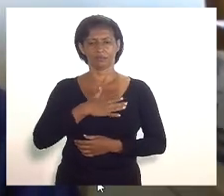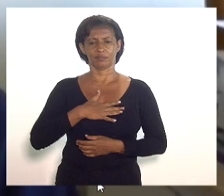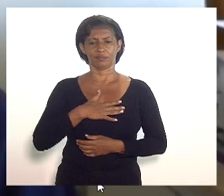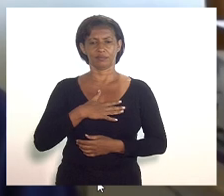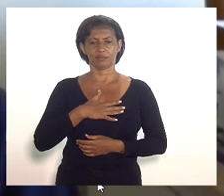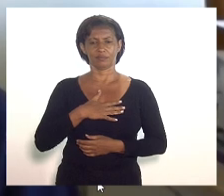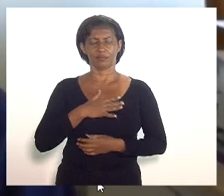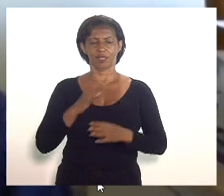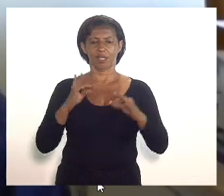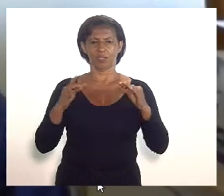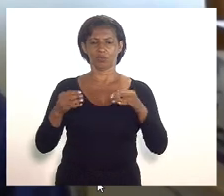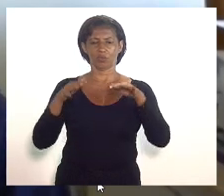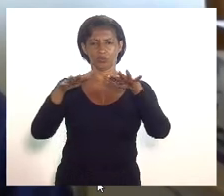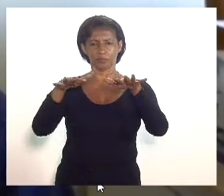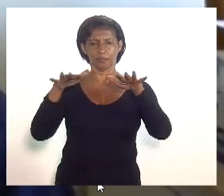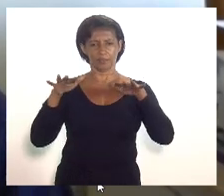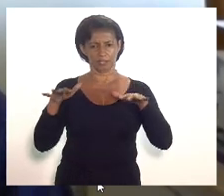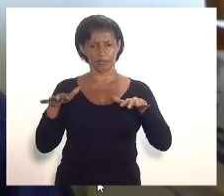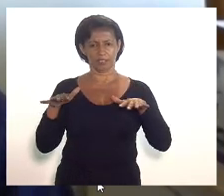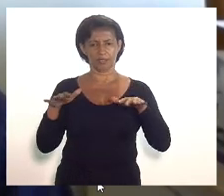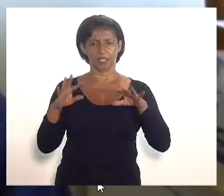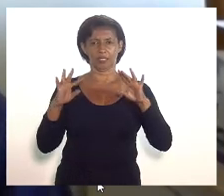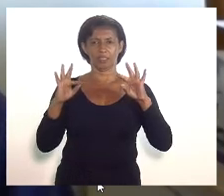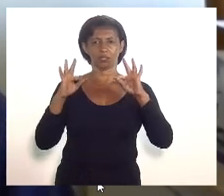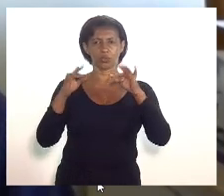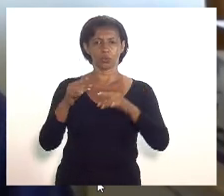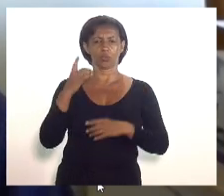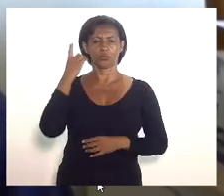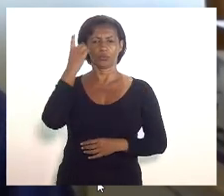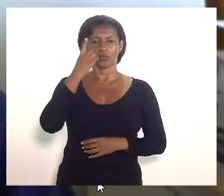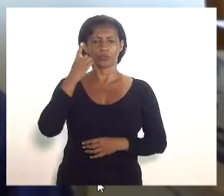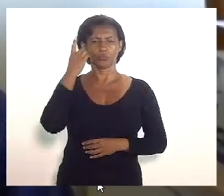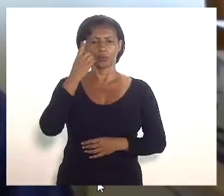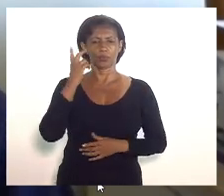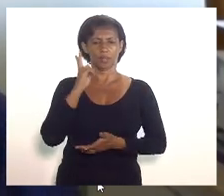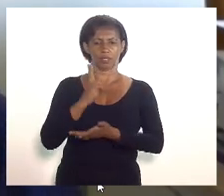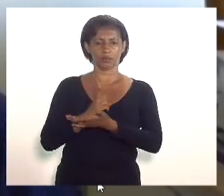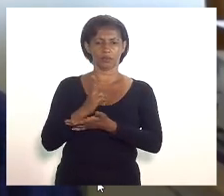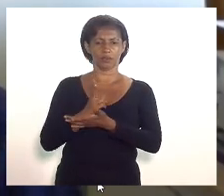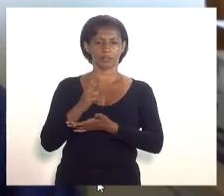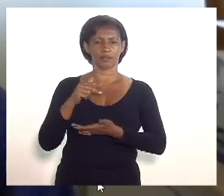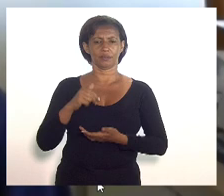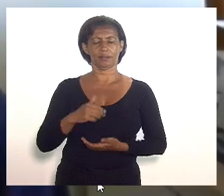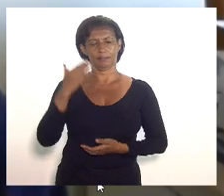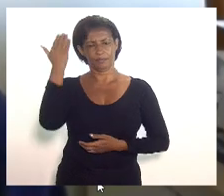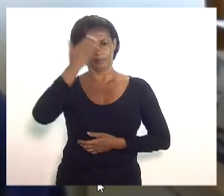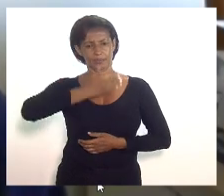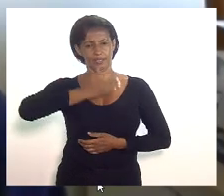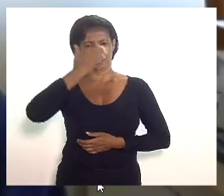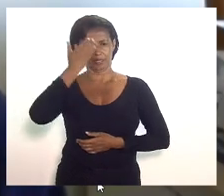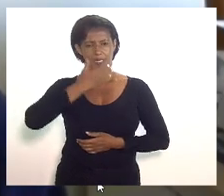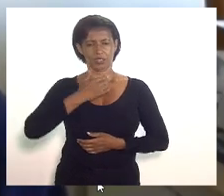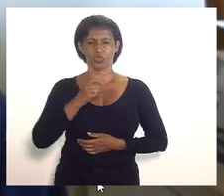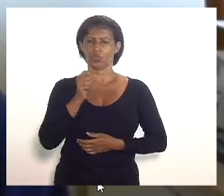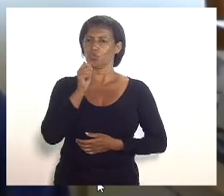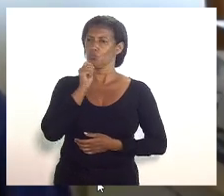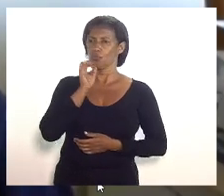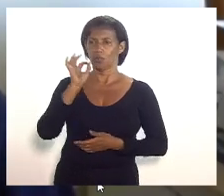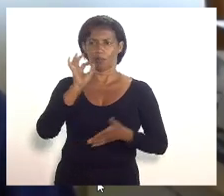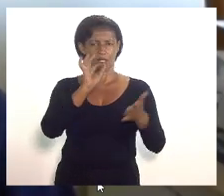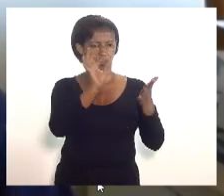ao plenário e a todas as deputadas e deputadas ainda presentes não havendo mais oradores